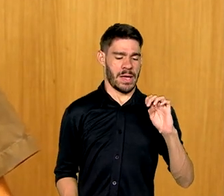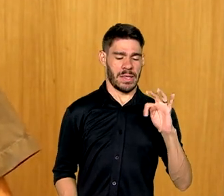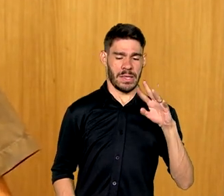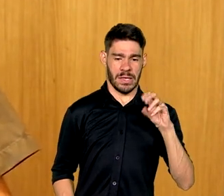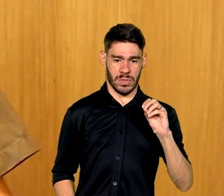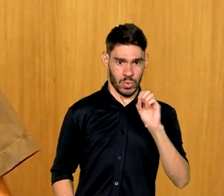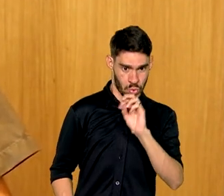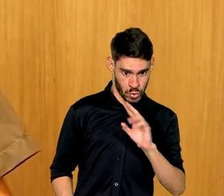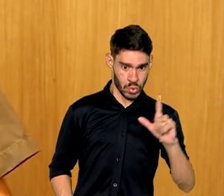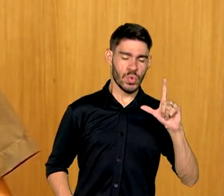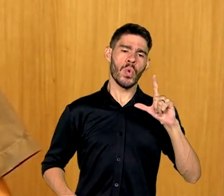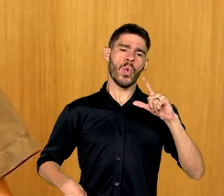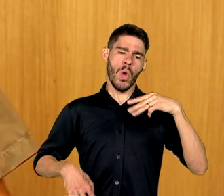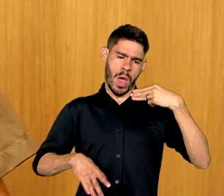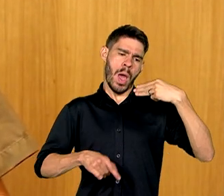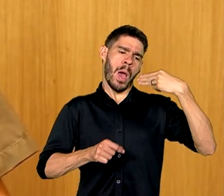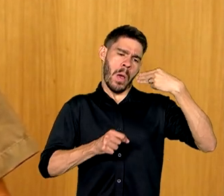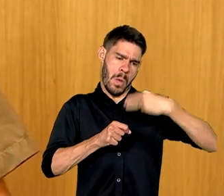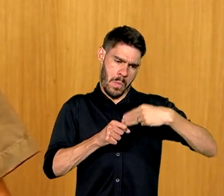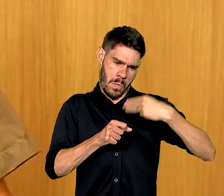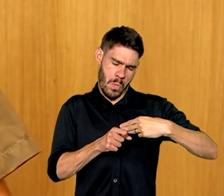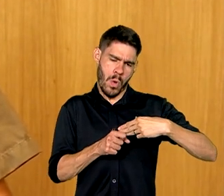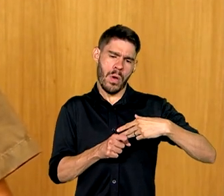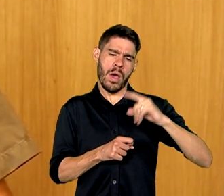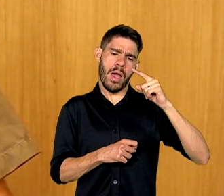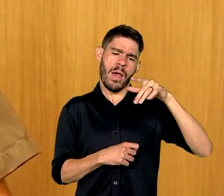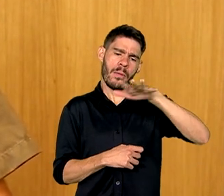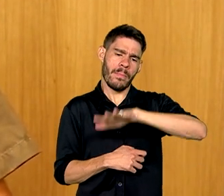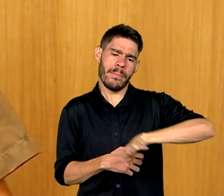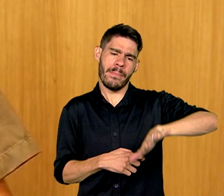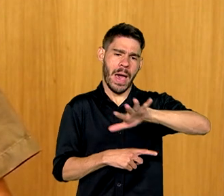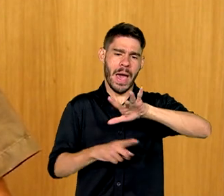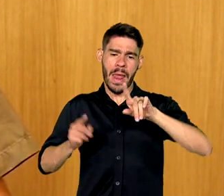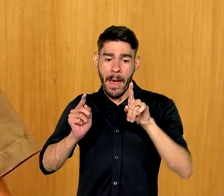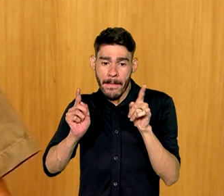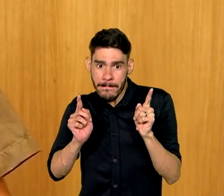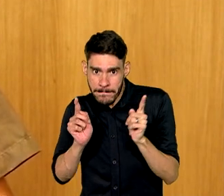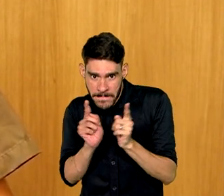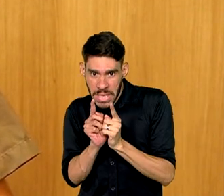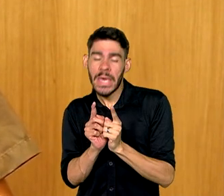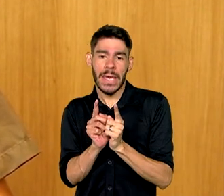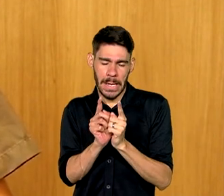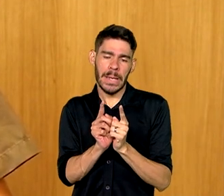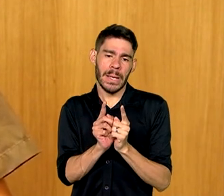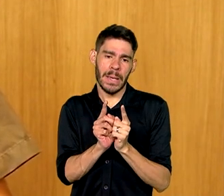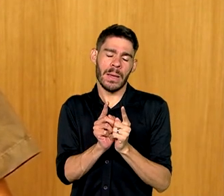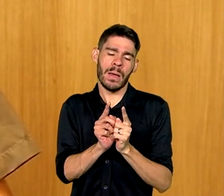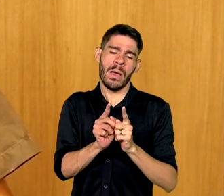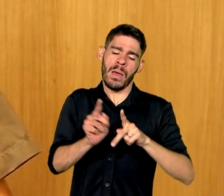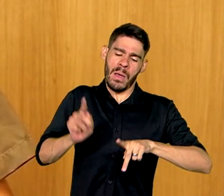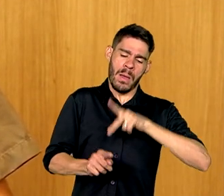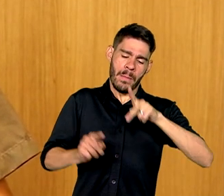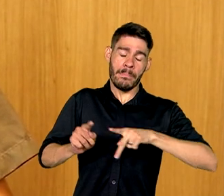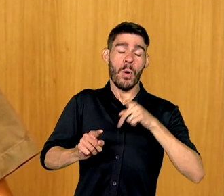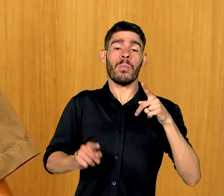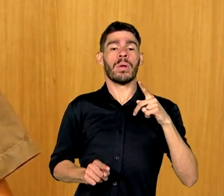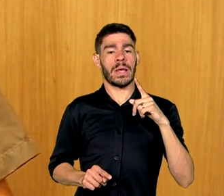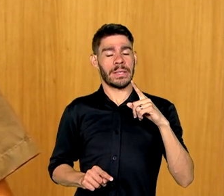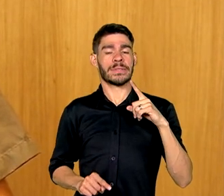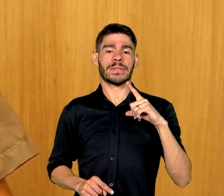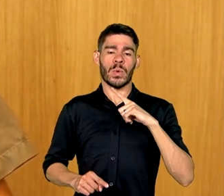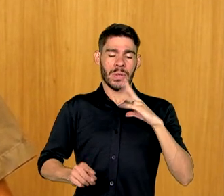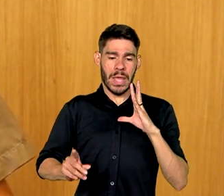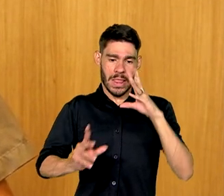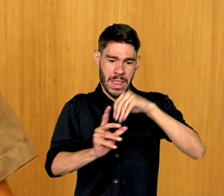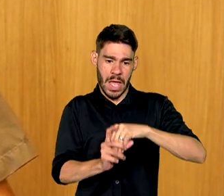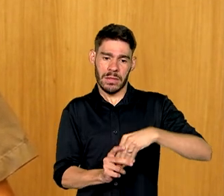município de área relativamente pequena. É uma população de porte médio que está muito inserido